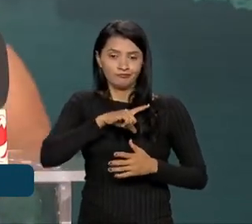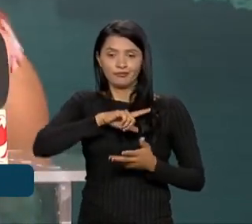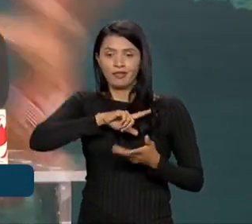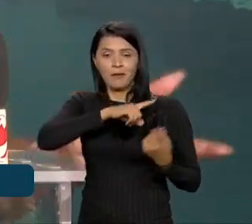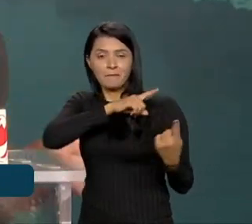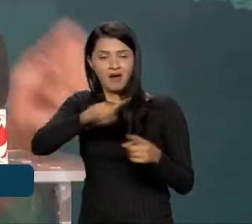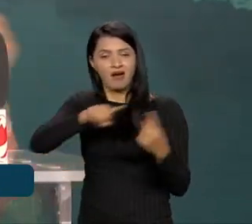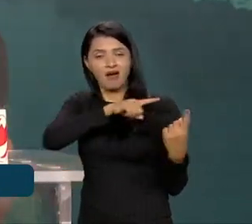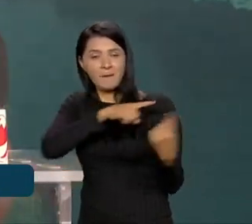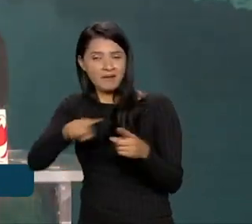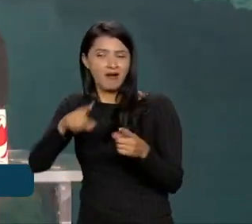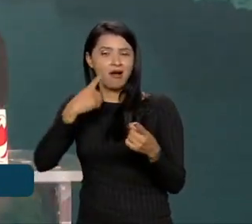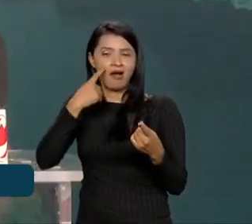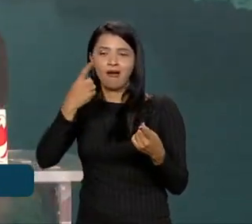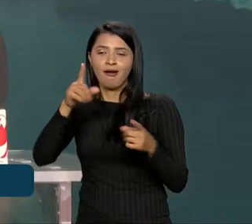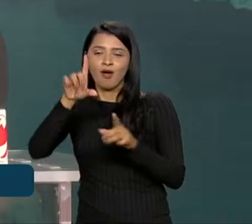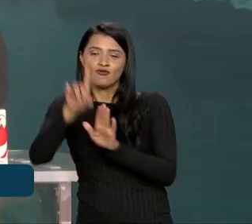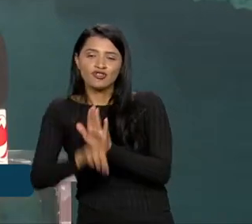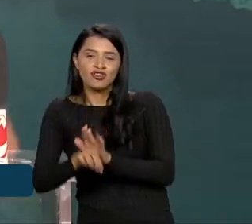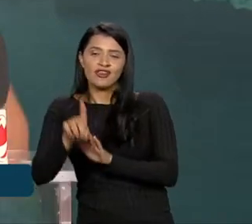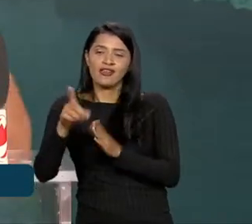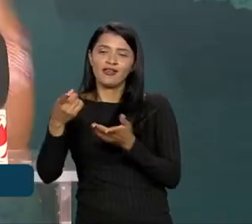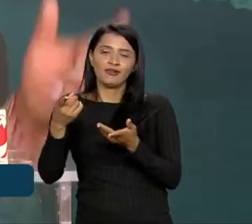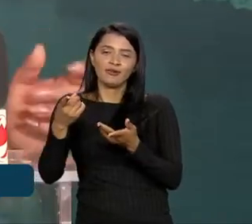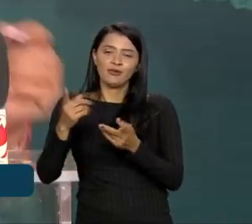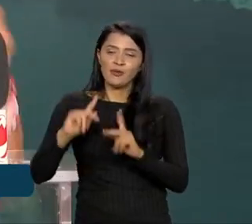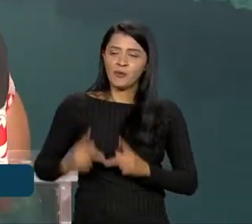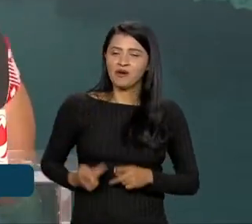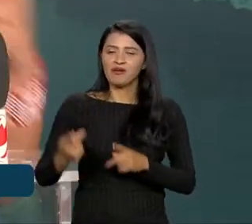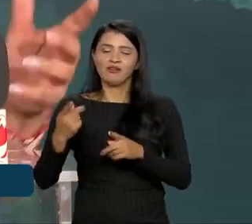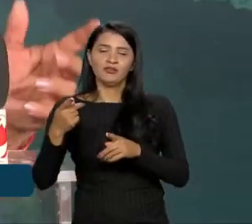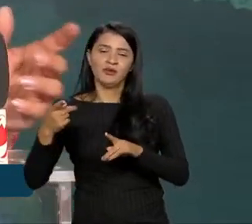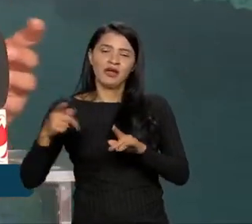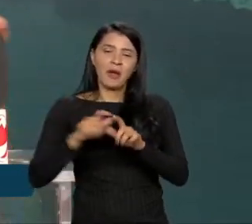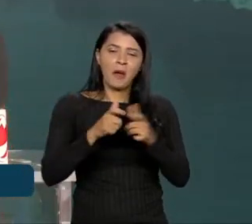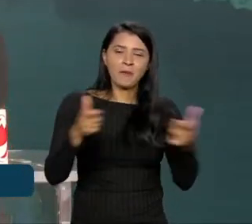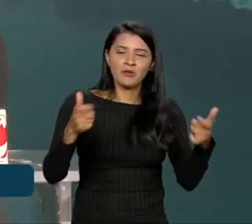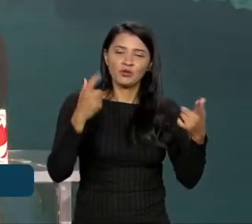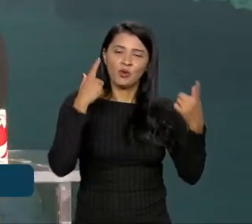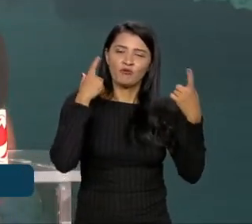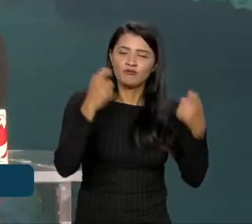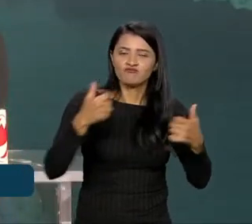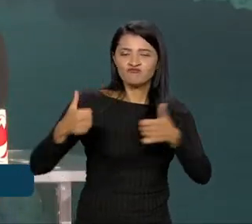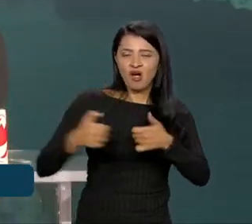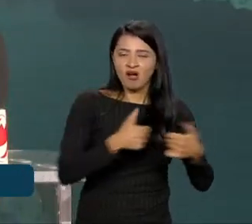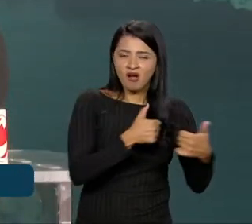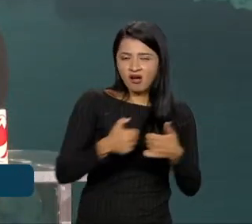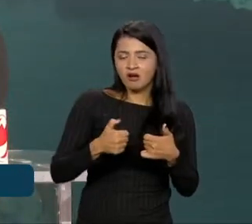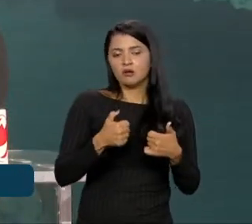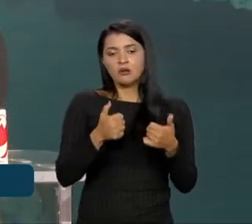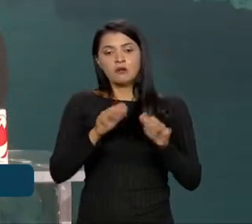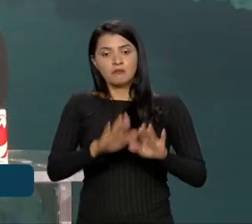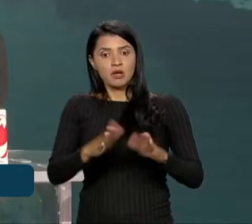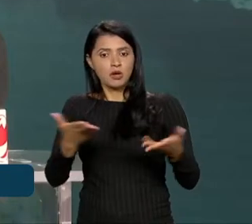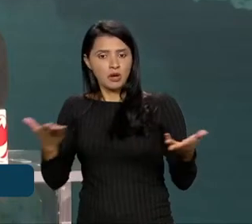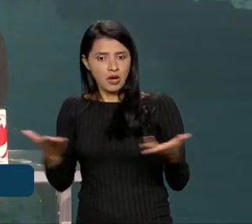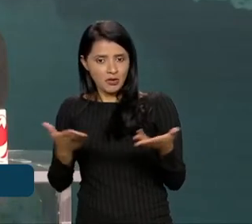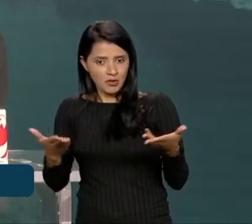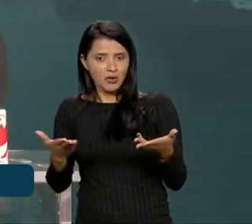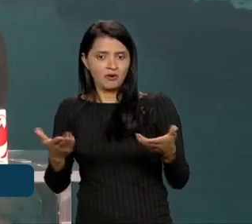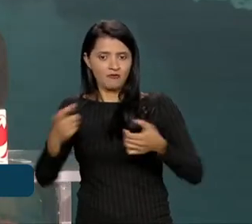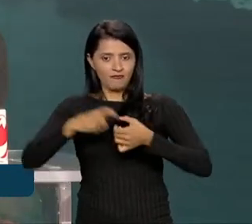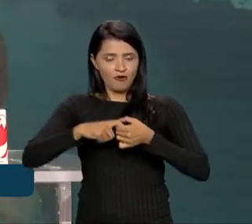ataques aos direitos, aumento de invasões, aumento de conflitos, de violências. E agora o presidente Lula